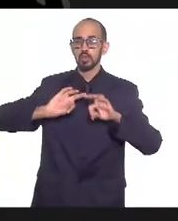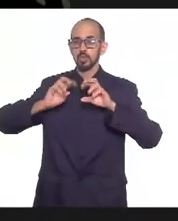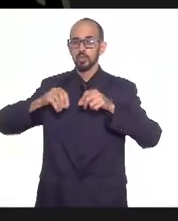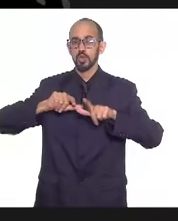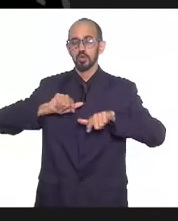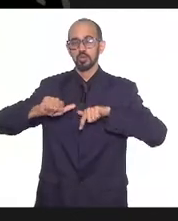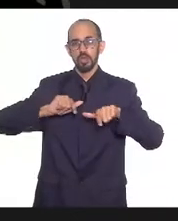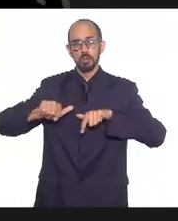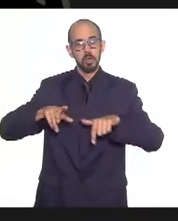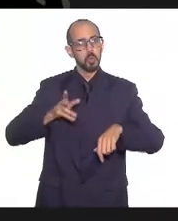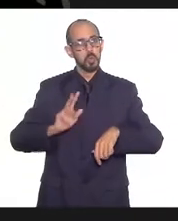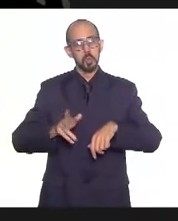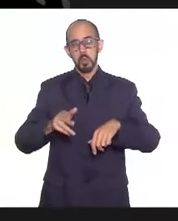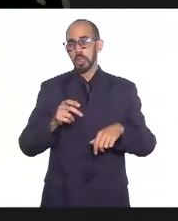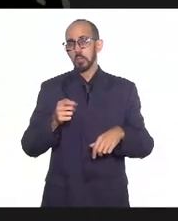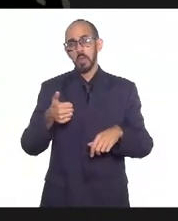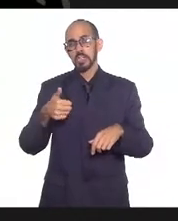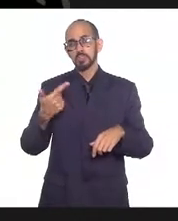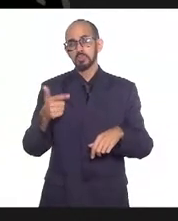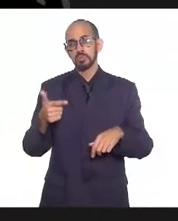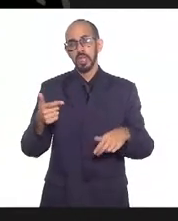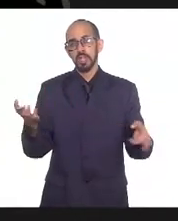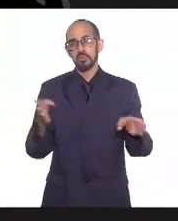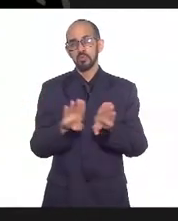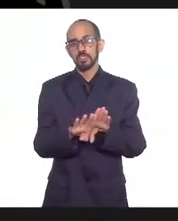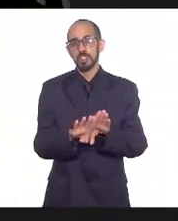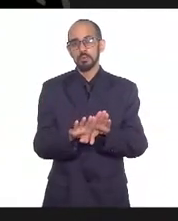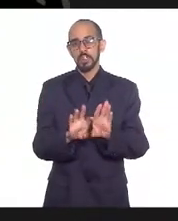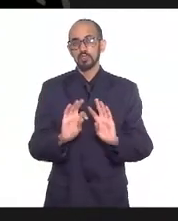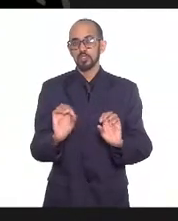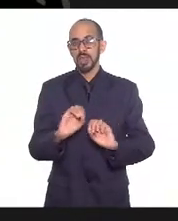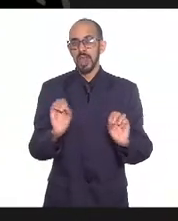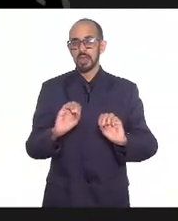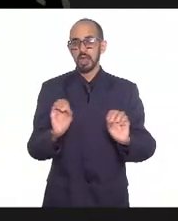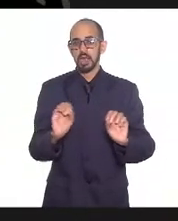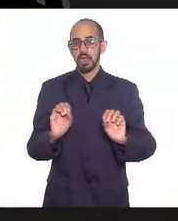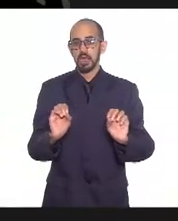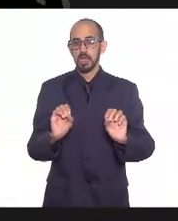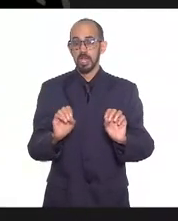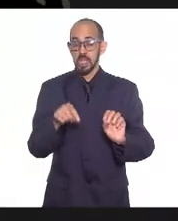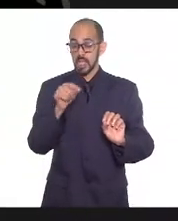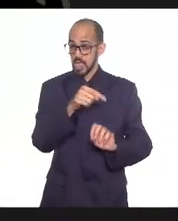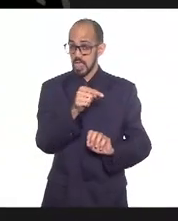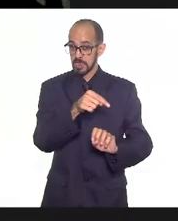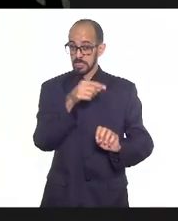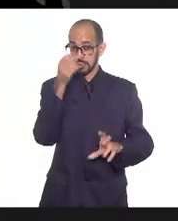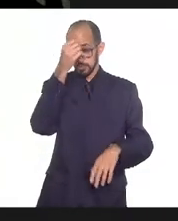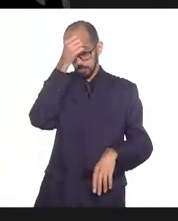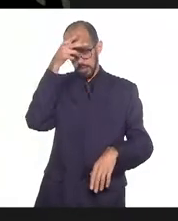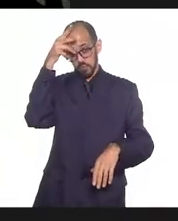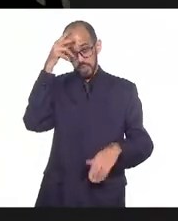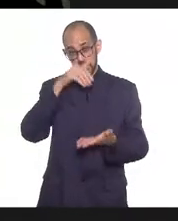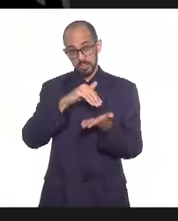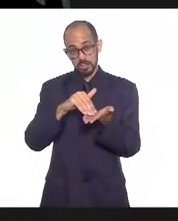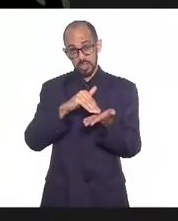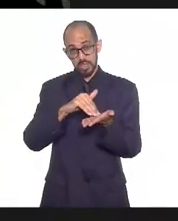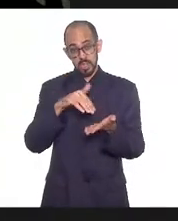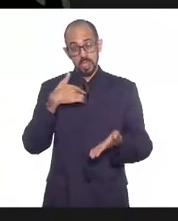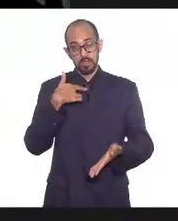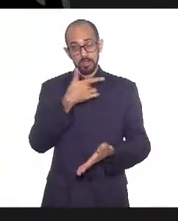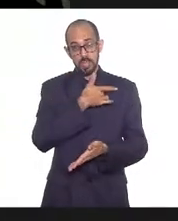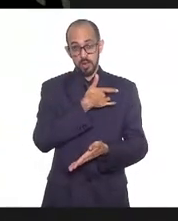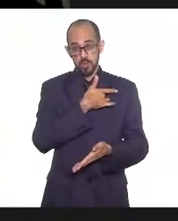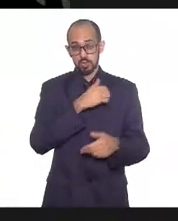não houve lockdown, por conta de uma decisão isolada. Esses prefeitos, esses secretários regionais,